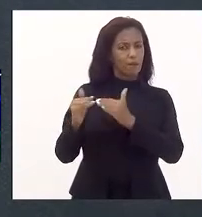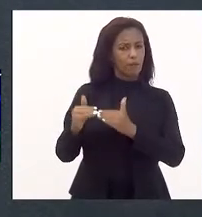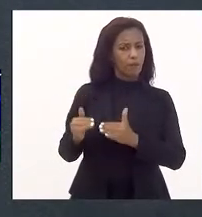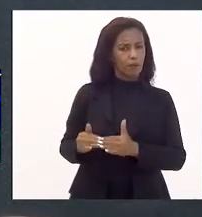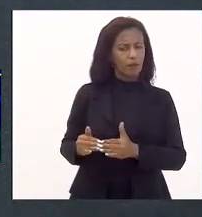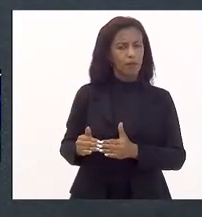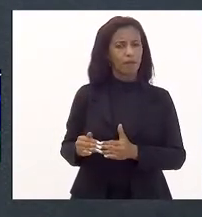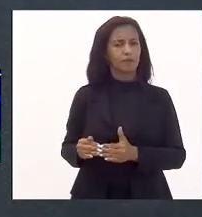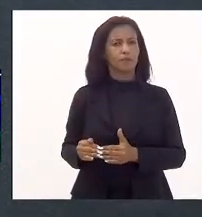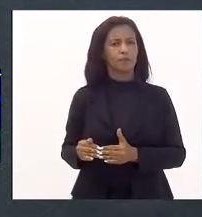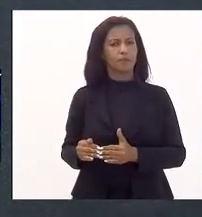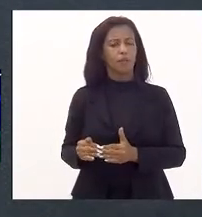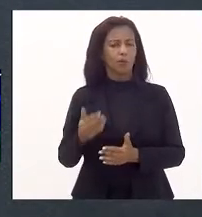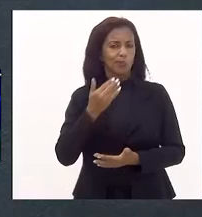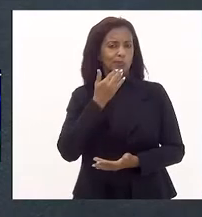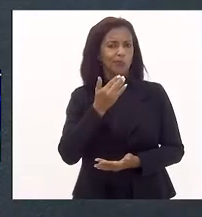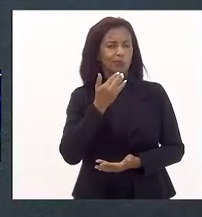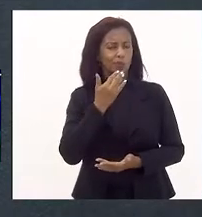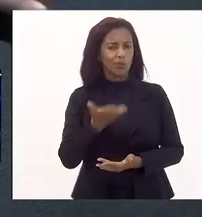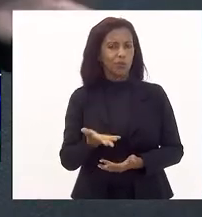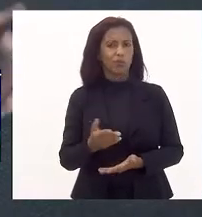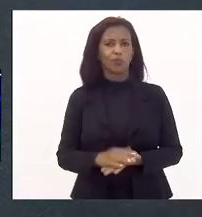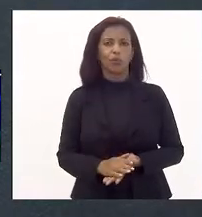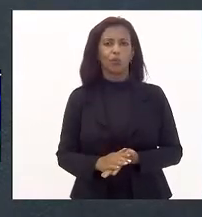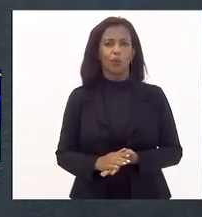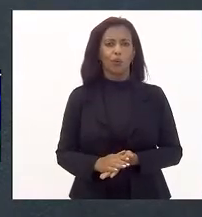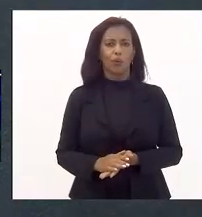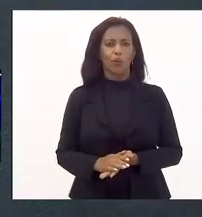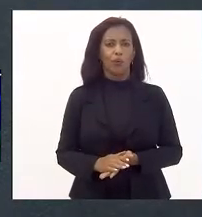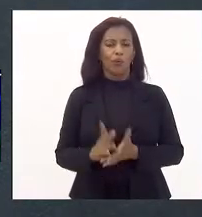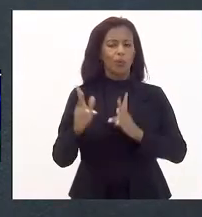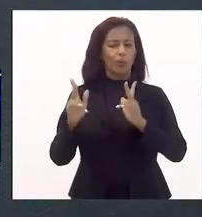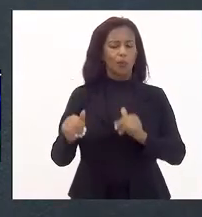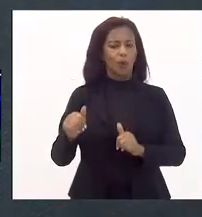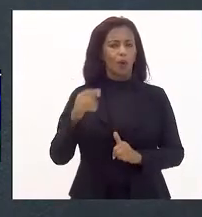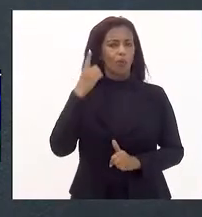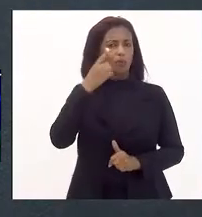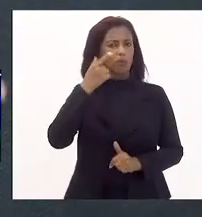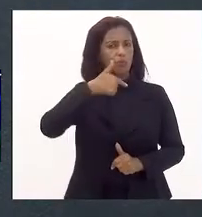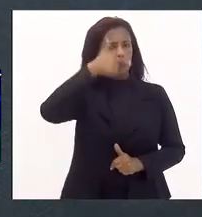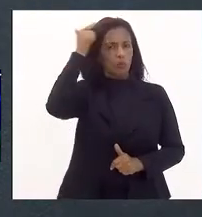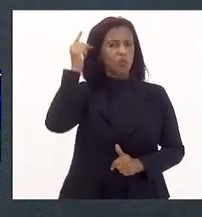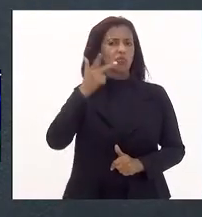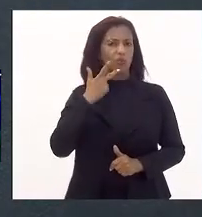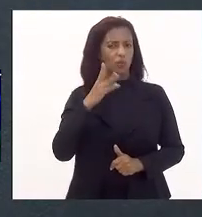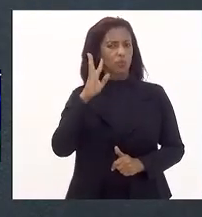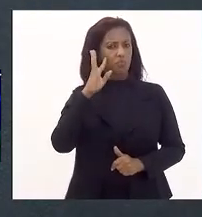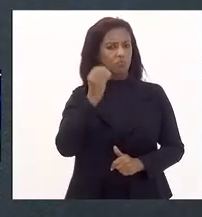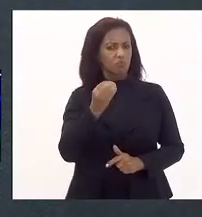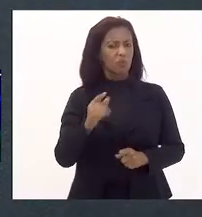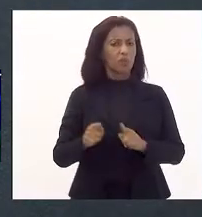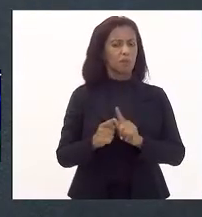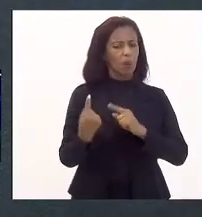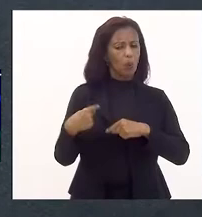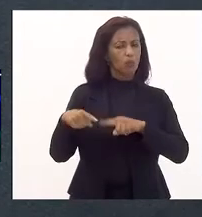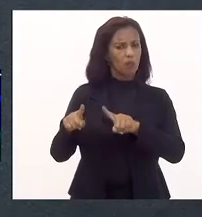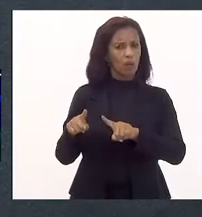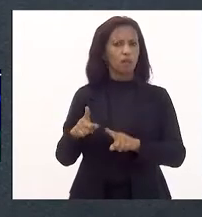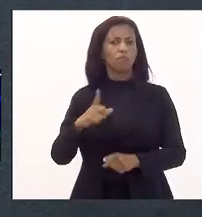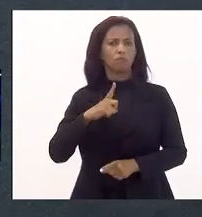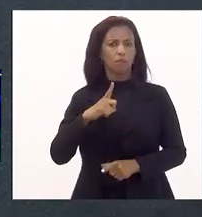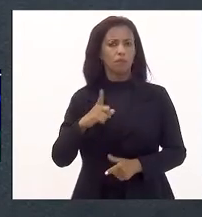à demanda, como o próprio deputado Luiz Paulo falou agora, também temos decisões contrárias.